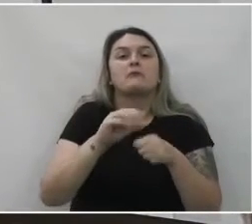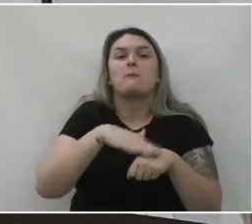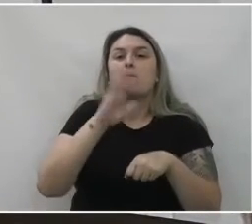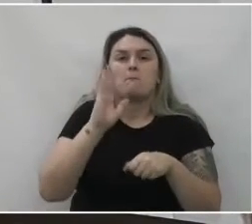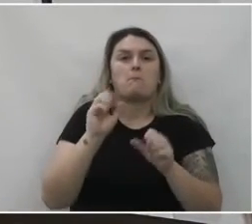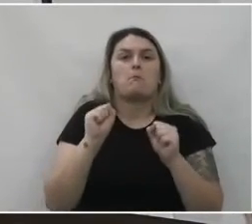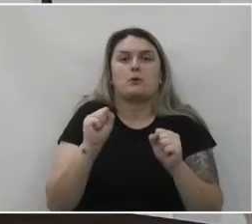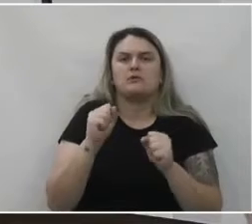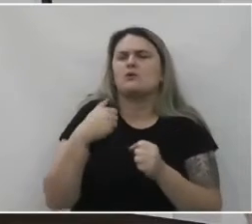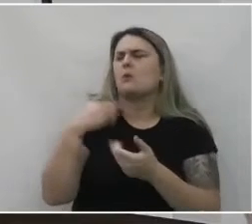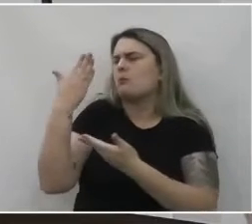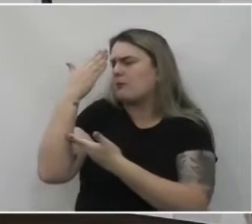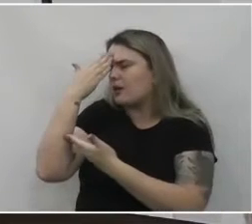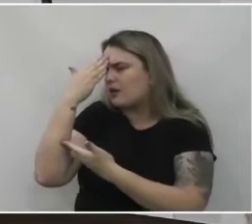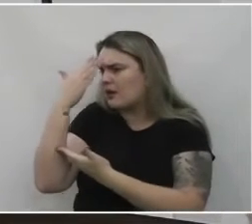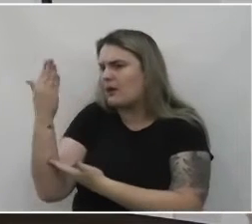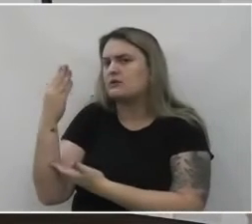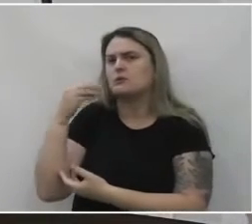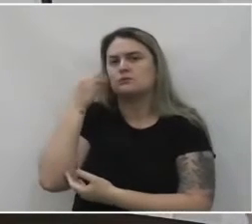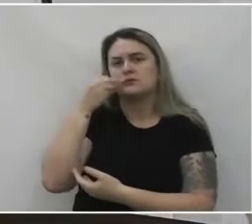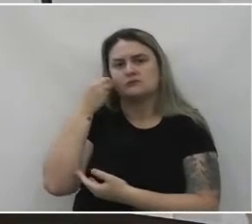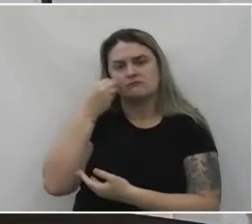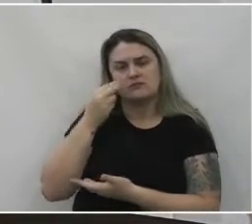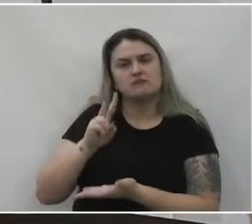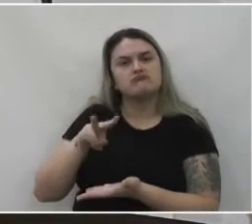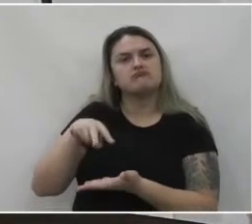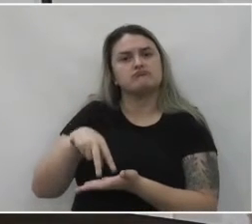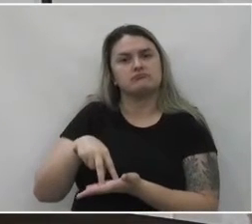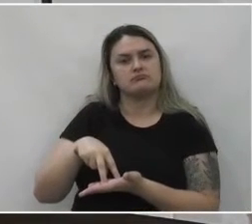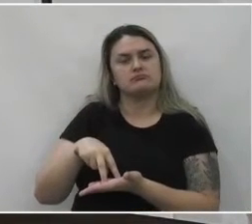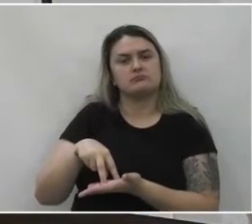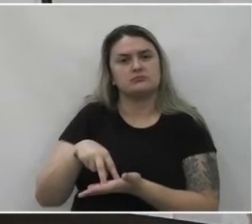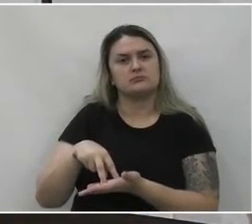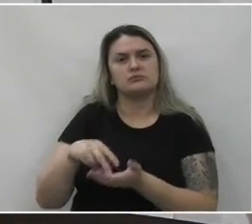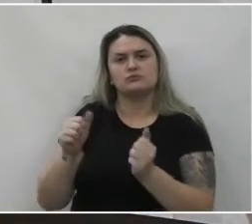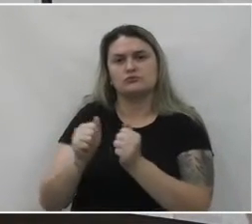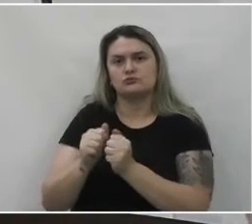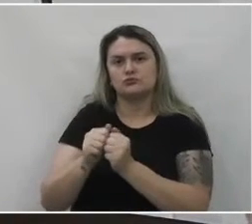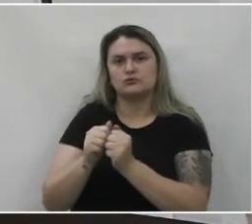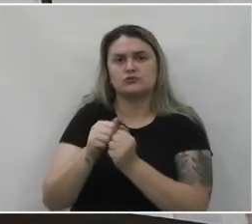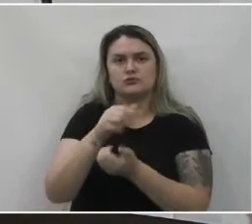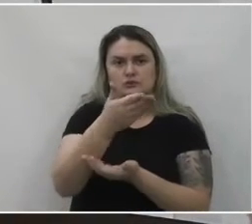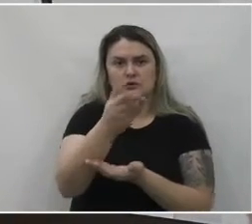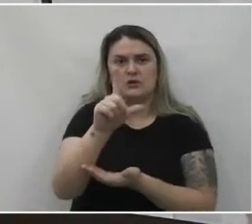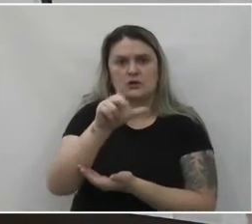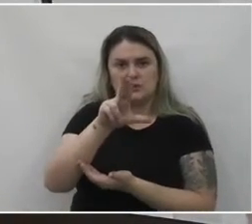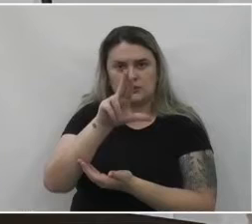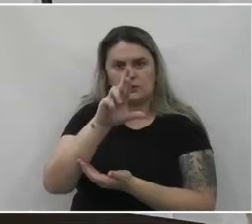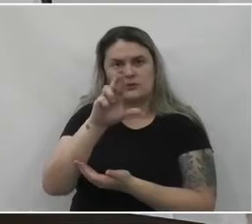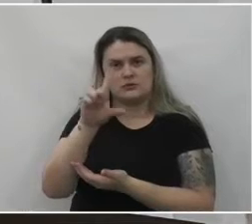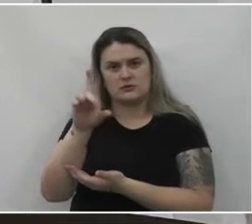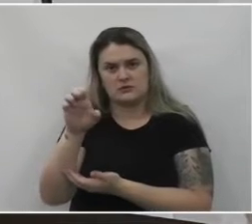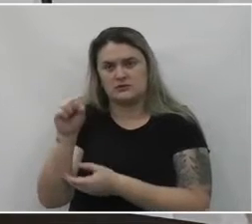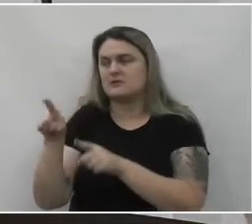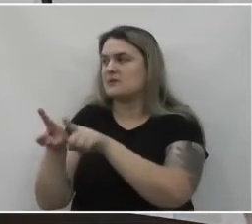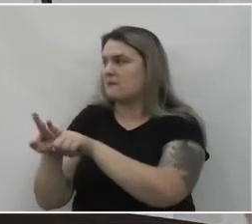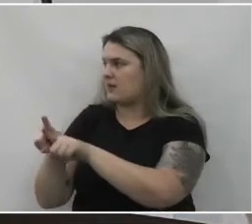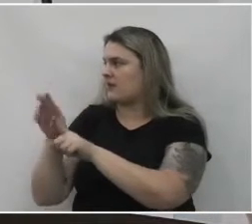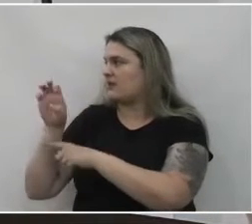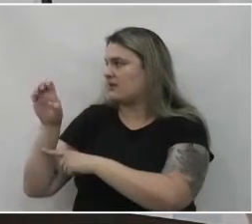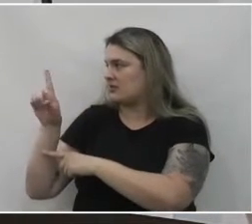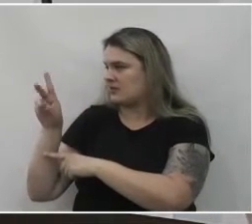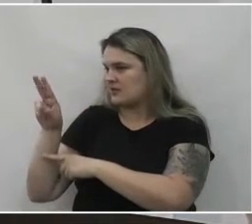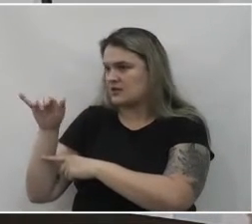Eu agradeço a oportunidade de estar aqui, hoje, nesse dia, junto com a Lourdes, junto com o Godoy, que também faz